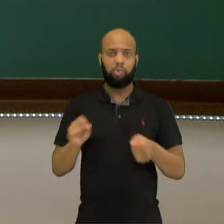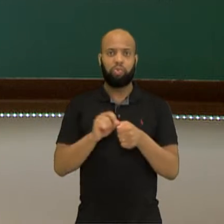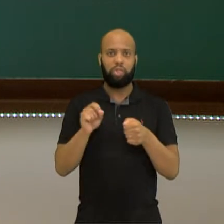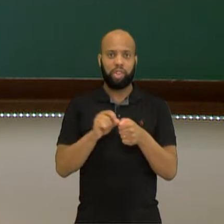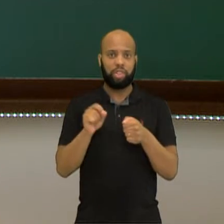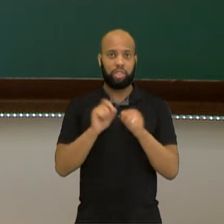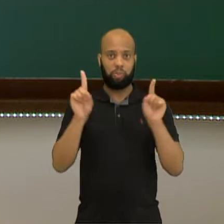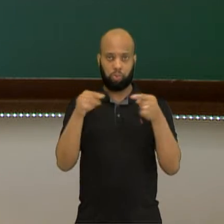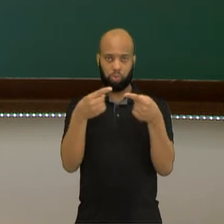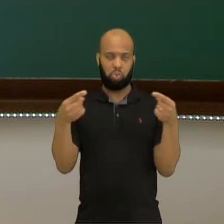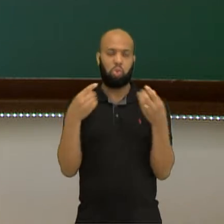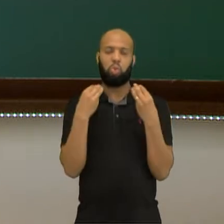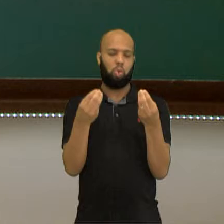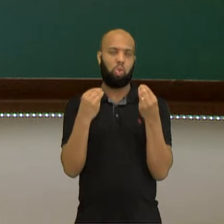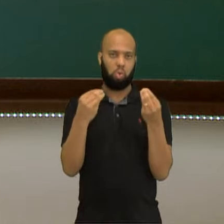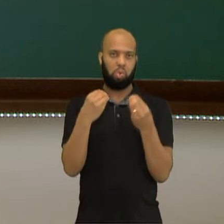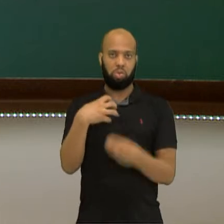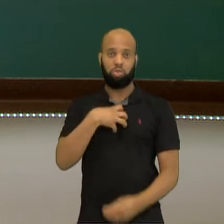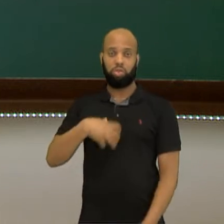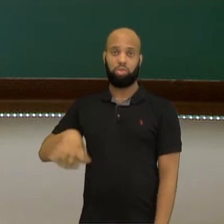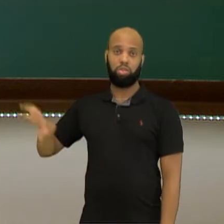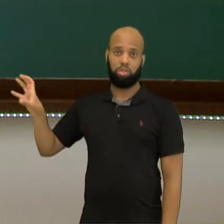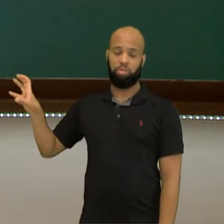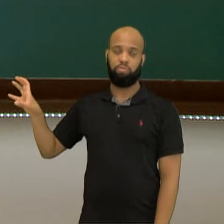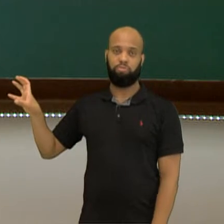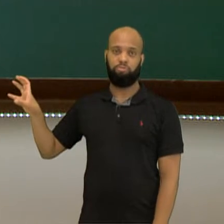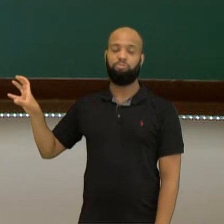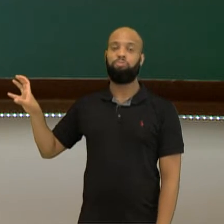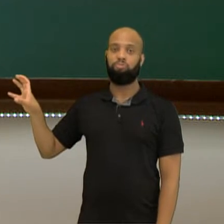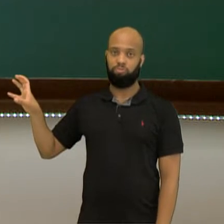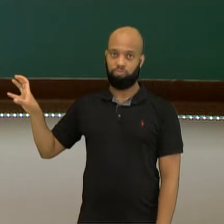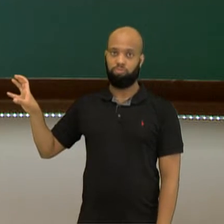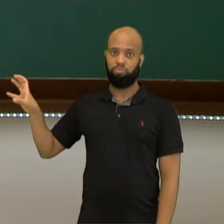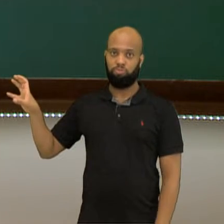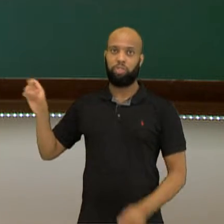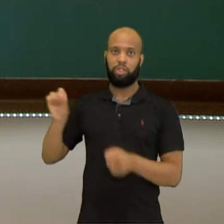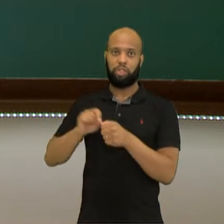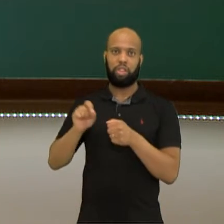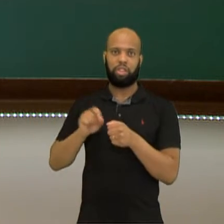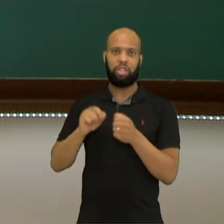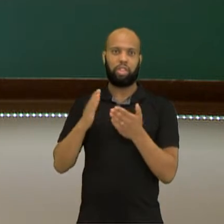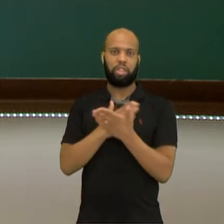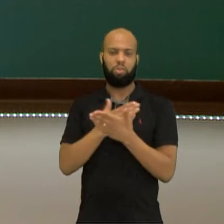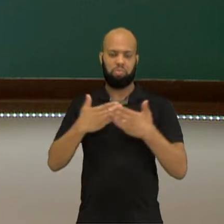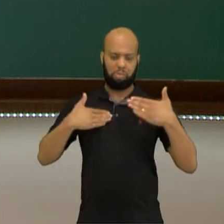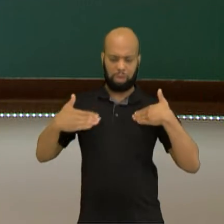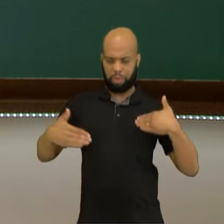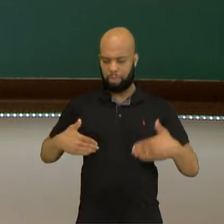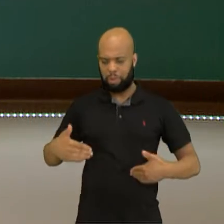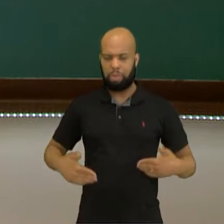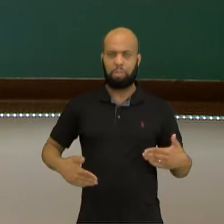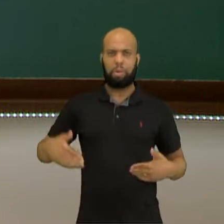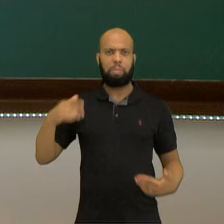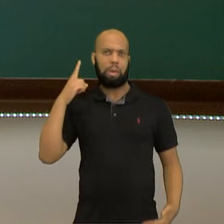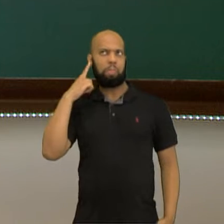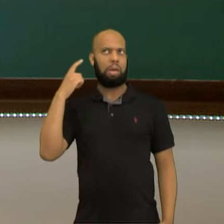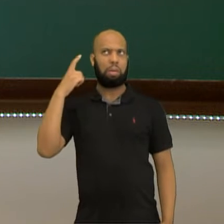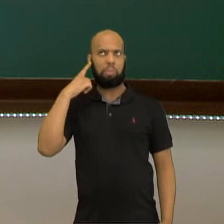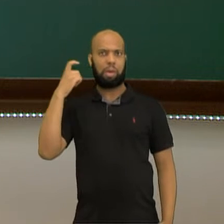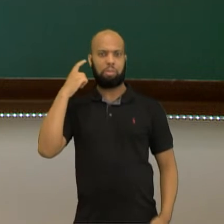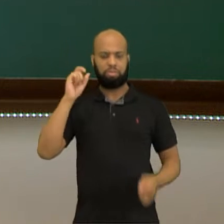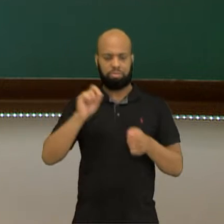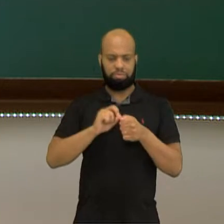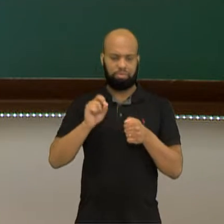fazia lá as suas intervenções sonoras a partir da